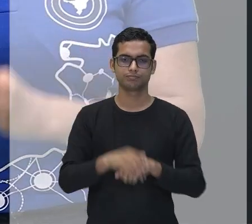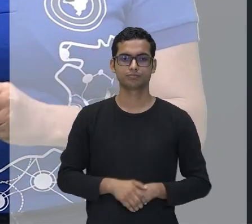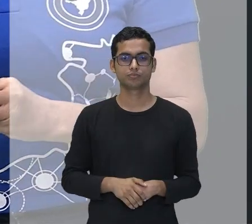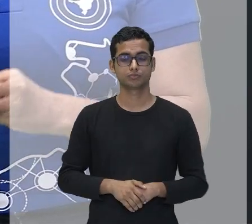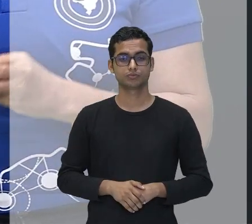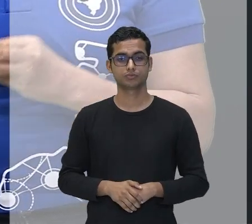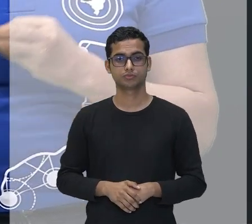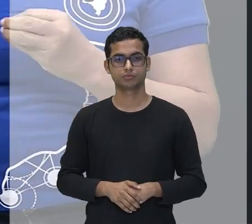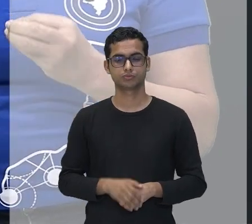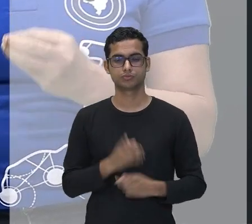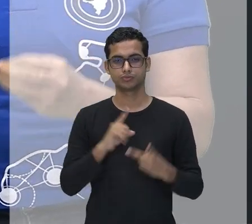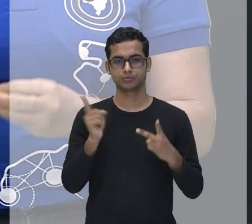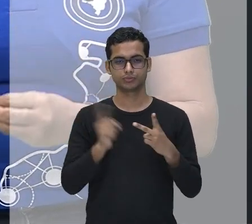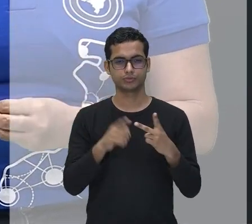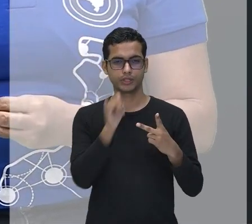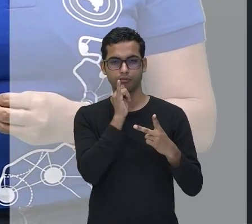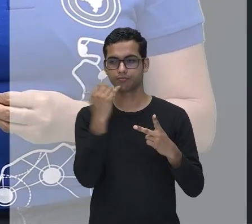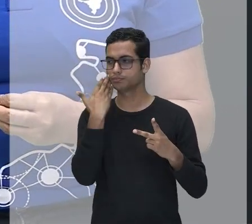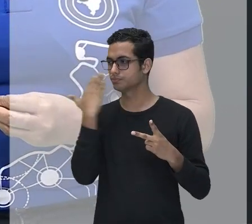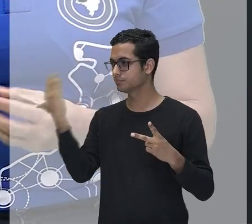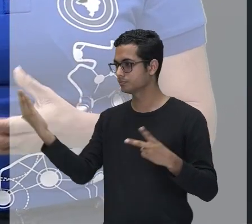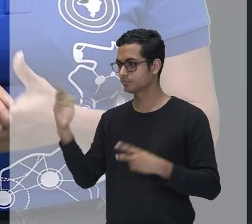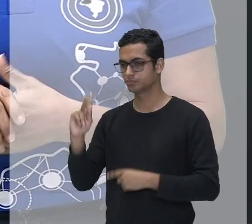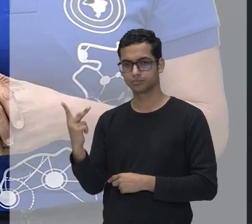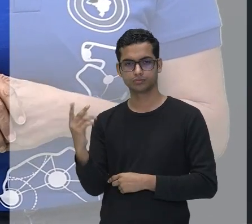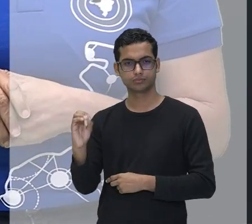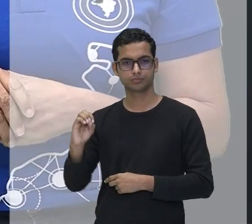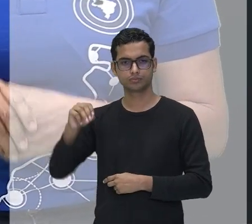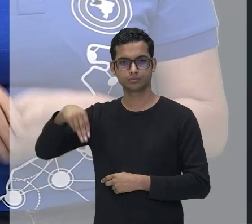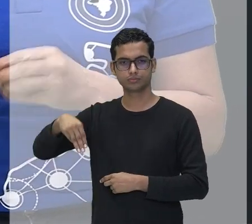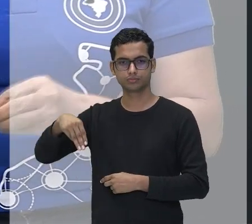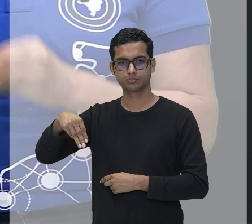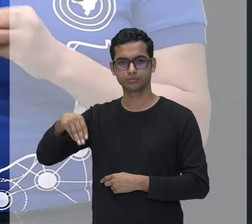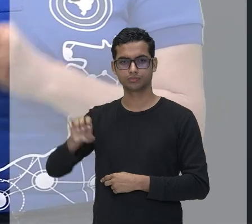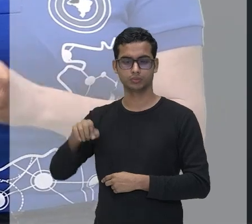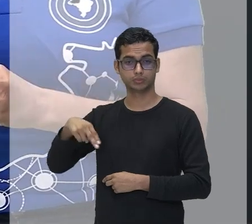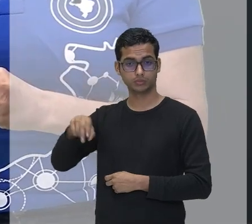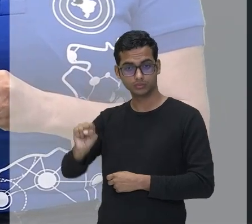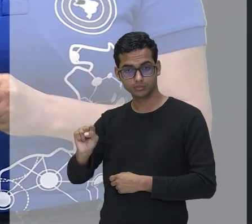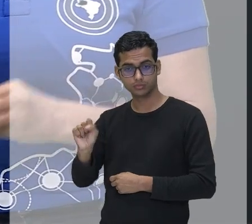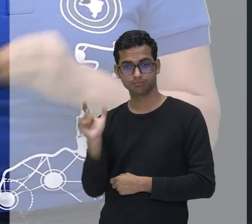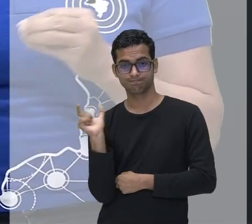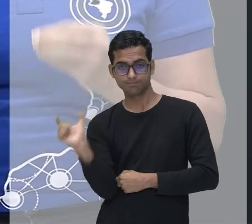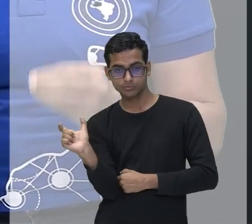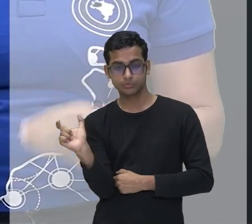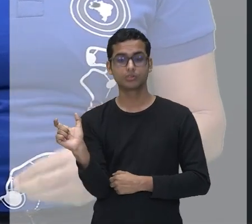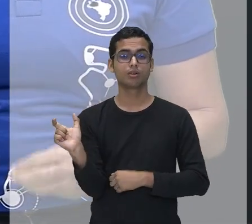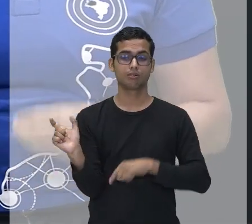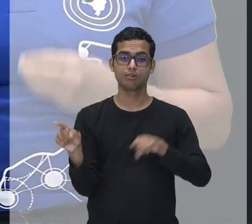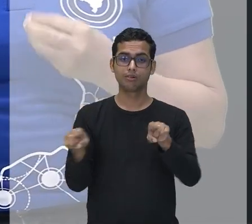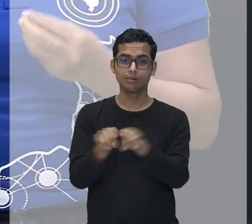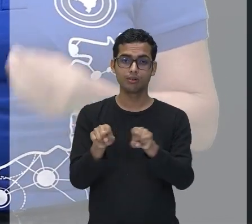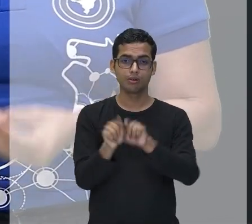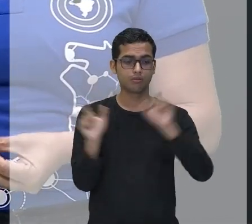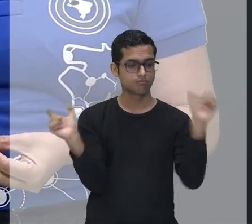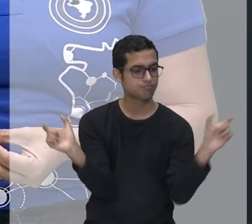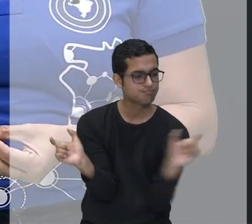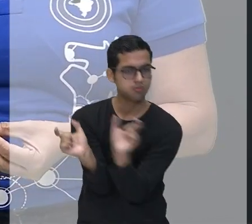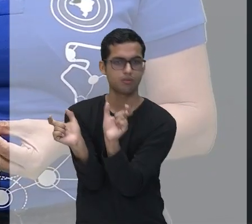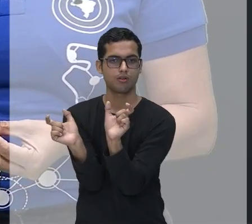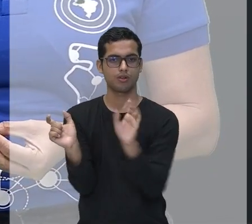Adjetivo que vai acompanhar, também no plural e masculino. Então, homens